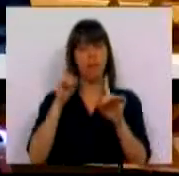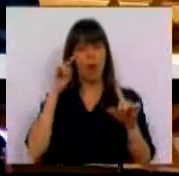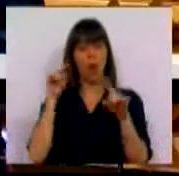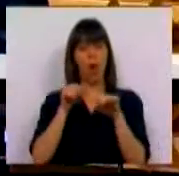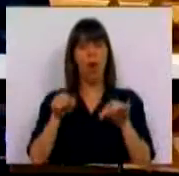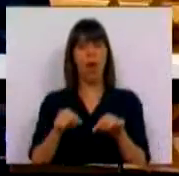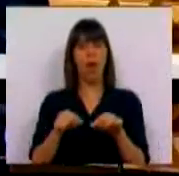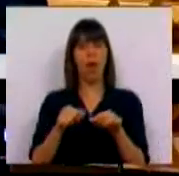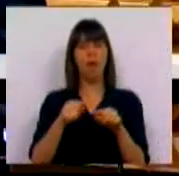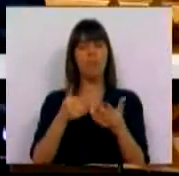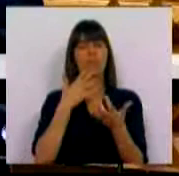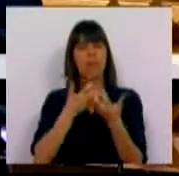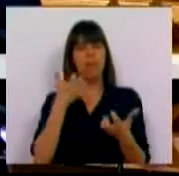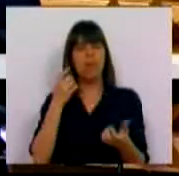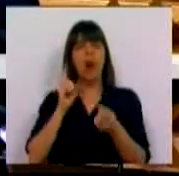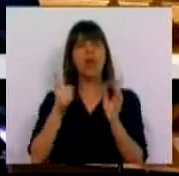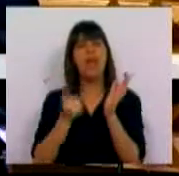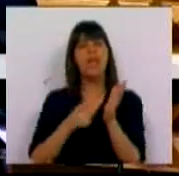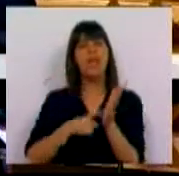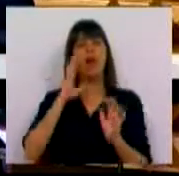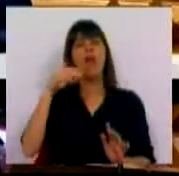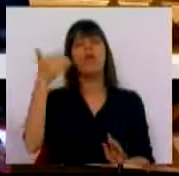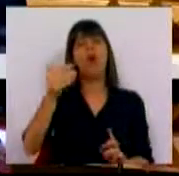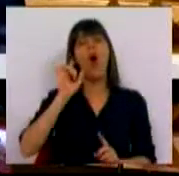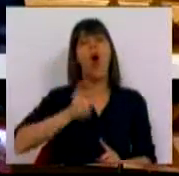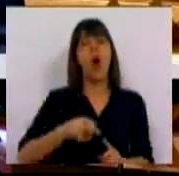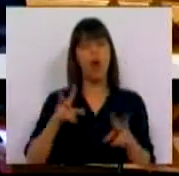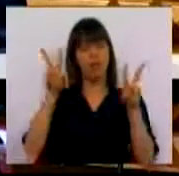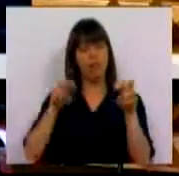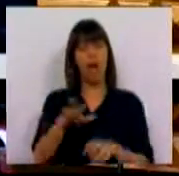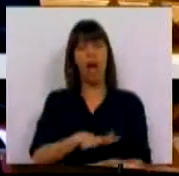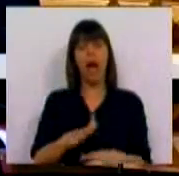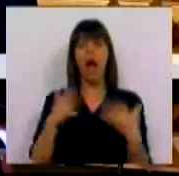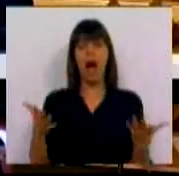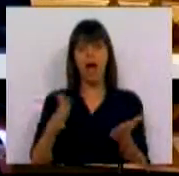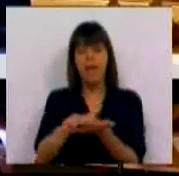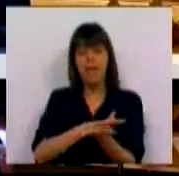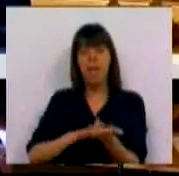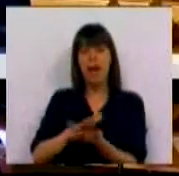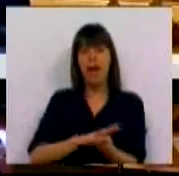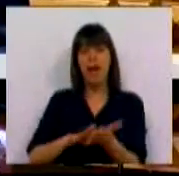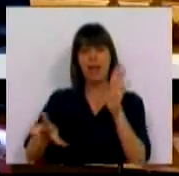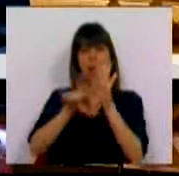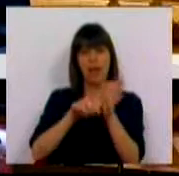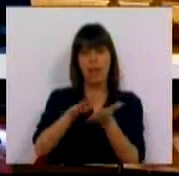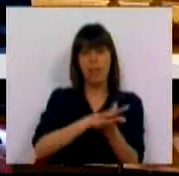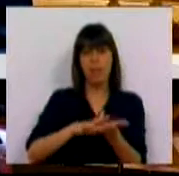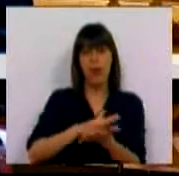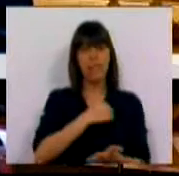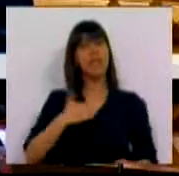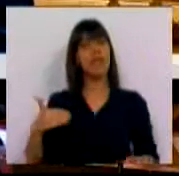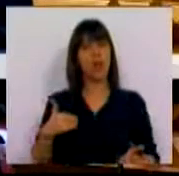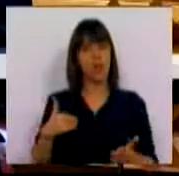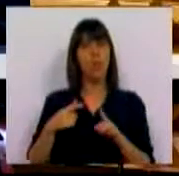objetivo é aprimorar as necessidades futuras nesta matéria. Tem por base a Lei de Bases da